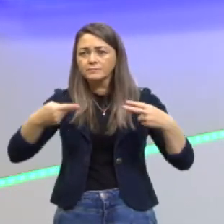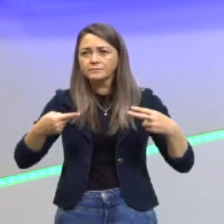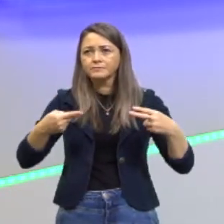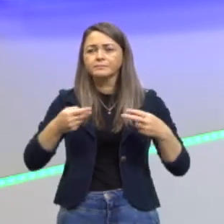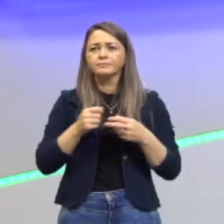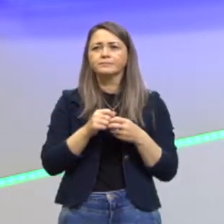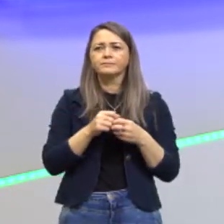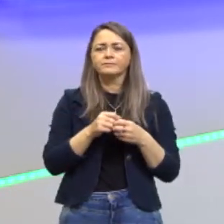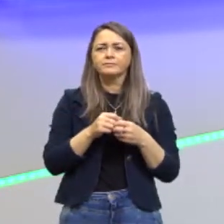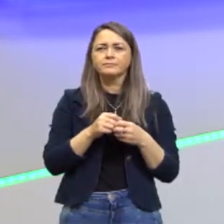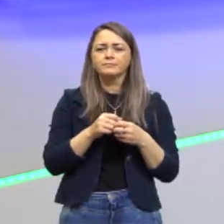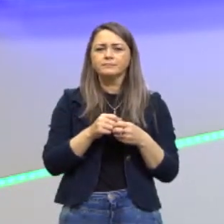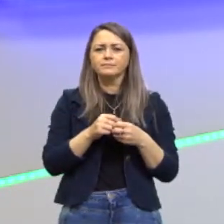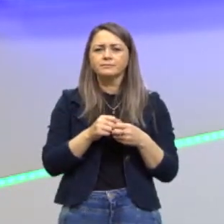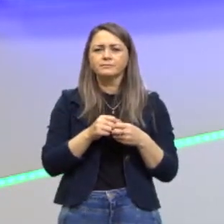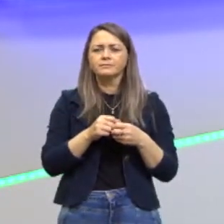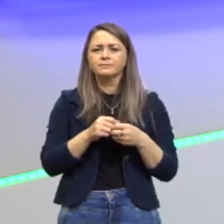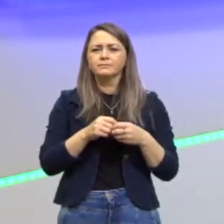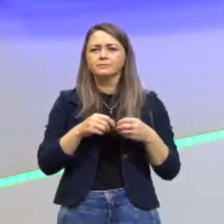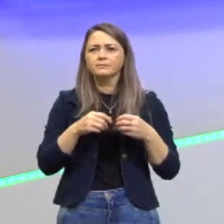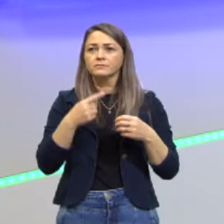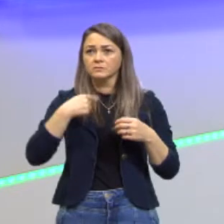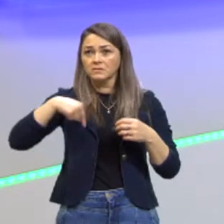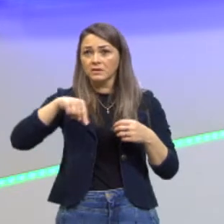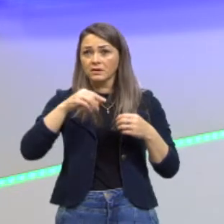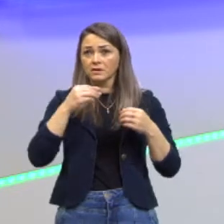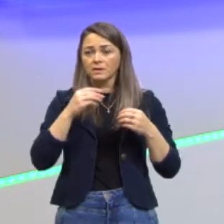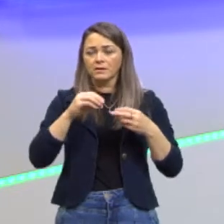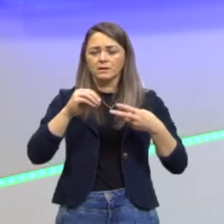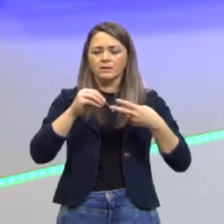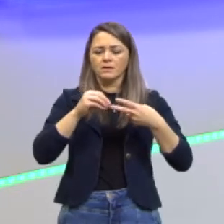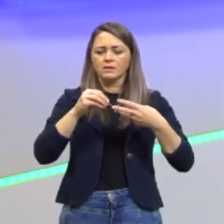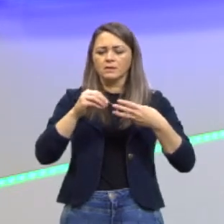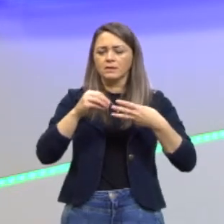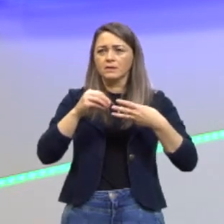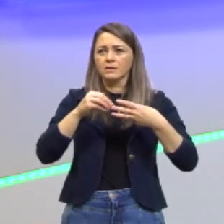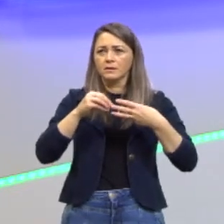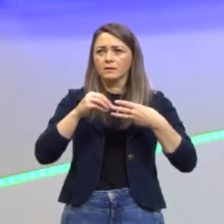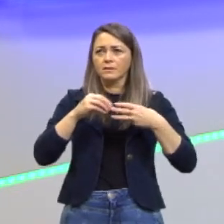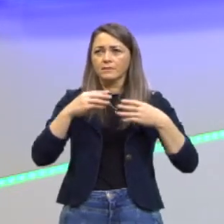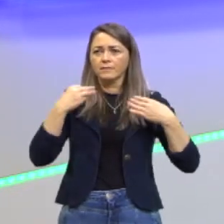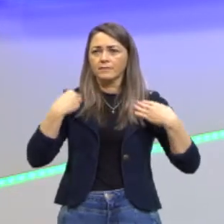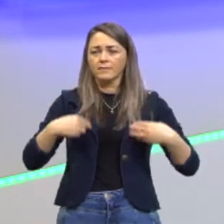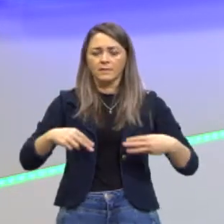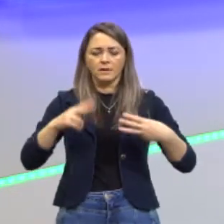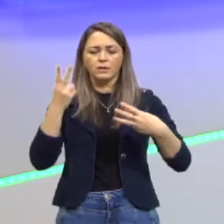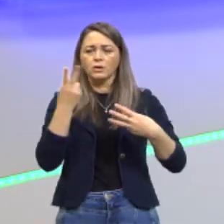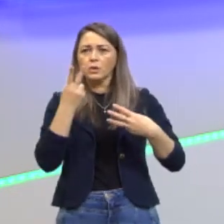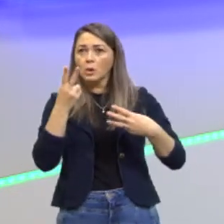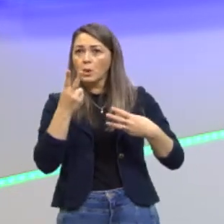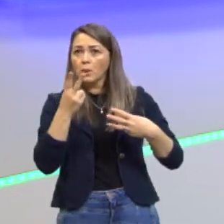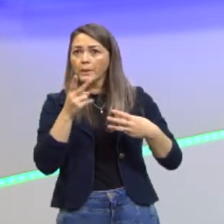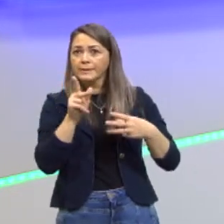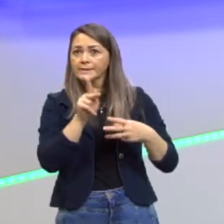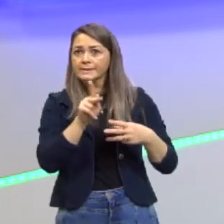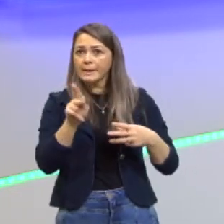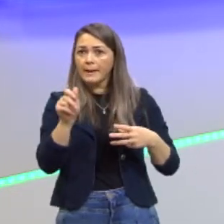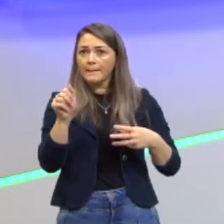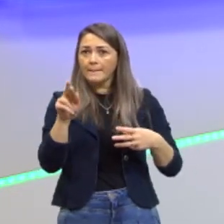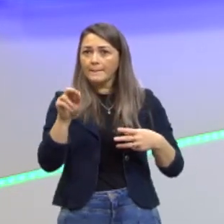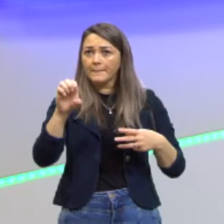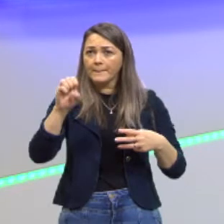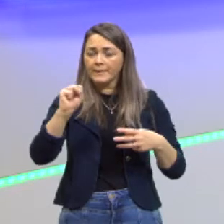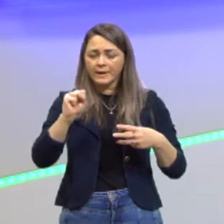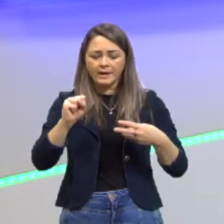células somáticas possuem dois pares de cromossomos homólogos, tá? Lembram? Elas são 2N.